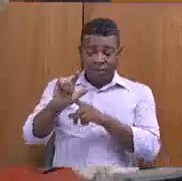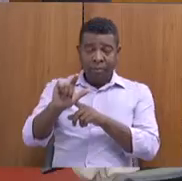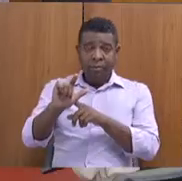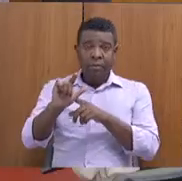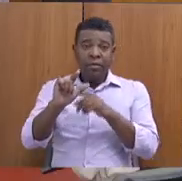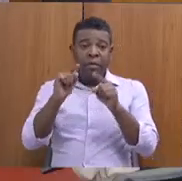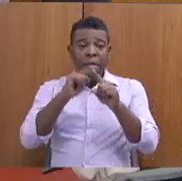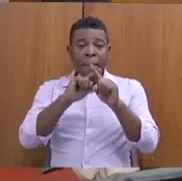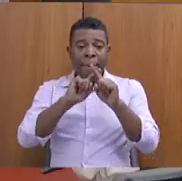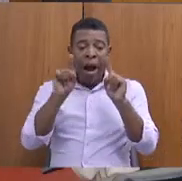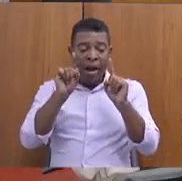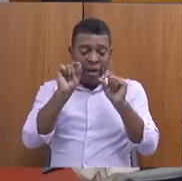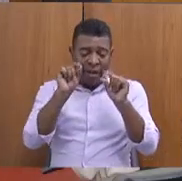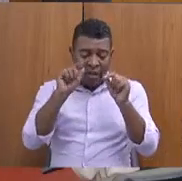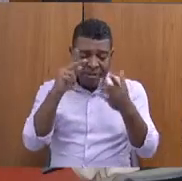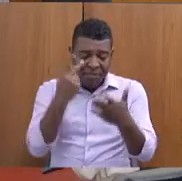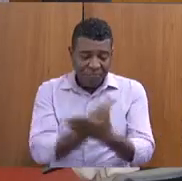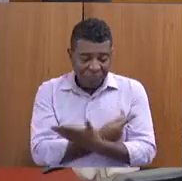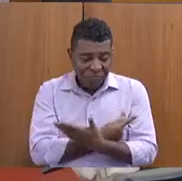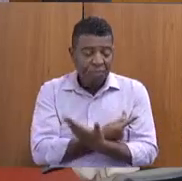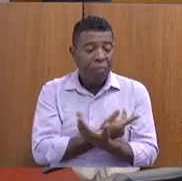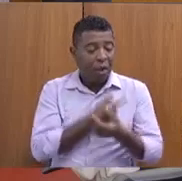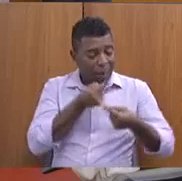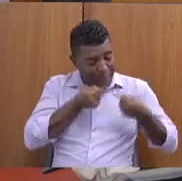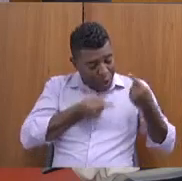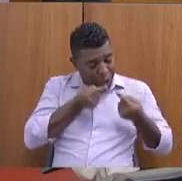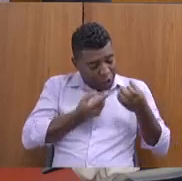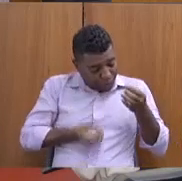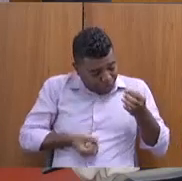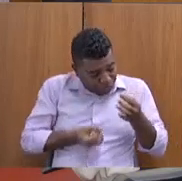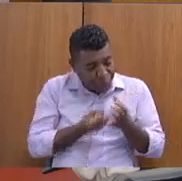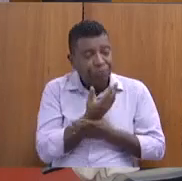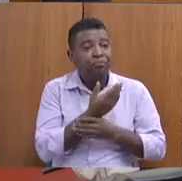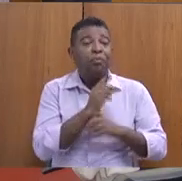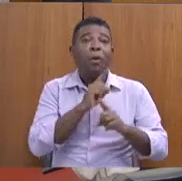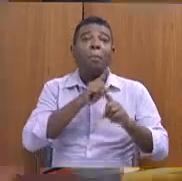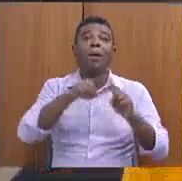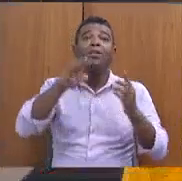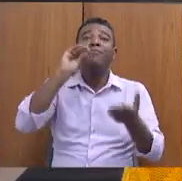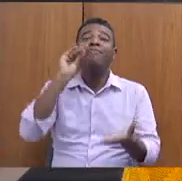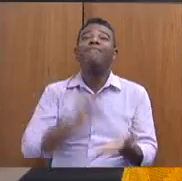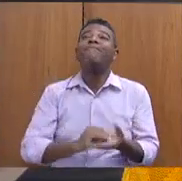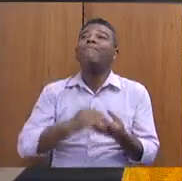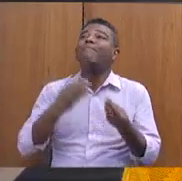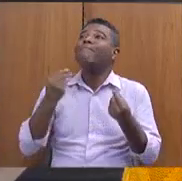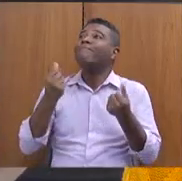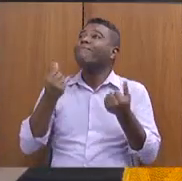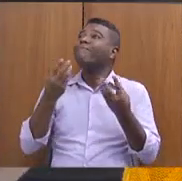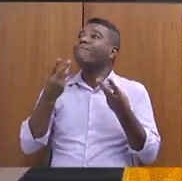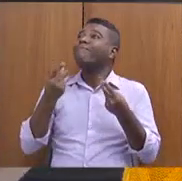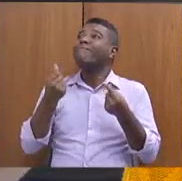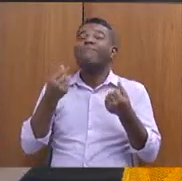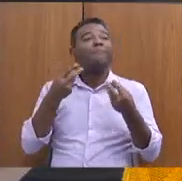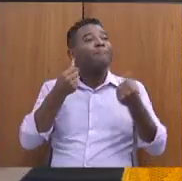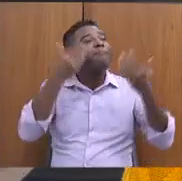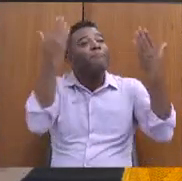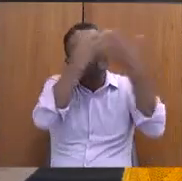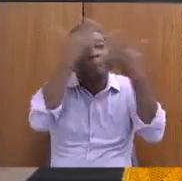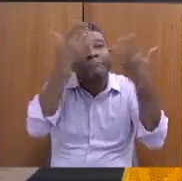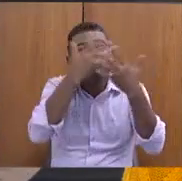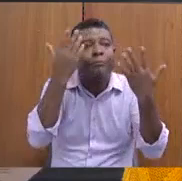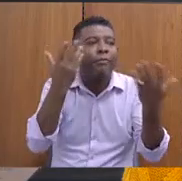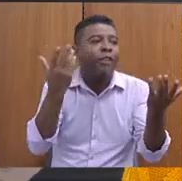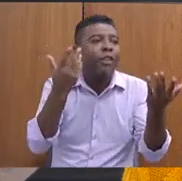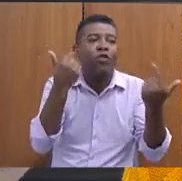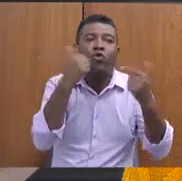política. Nós não temos dados reais, públicos, sobre o número de pessoas em situação de rua e